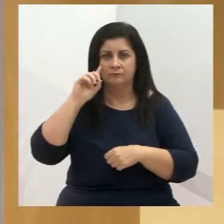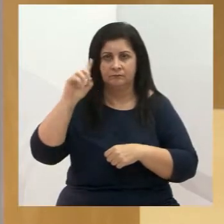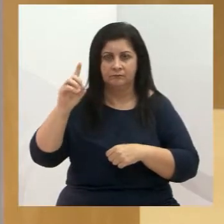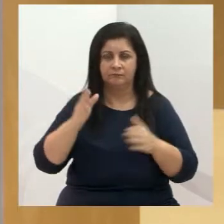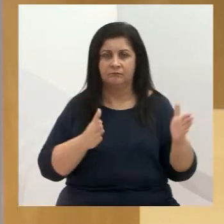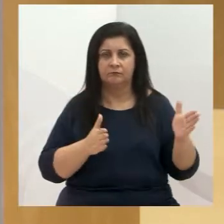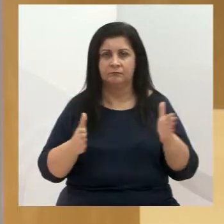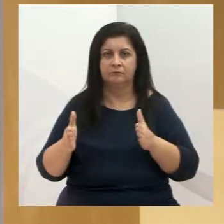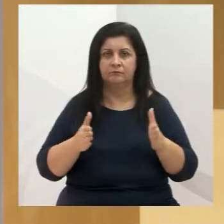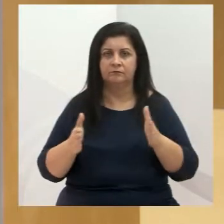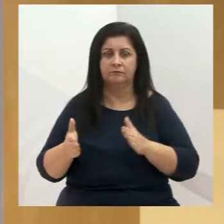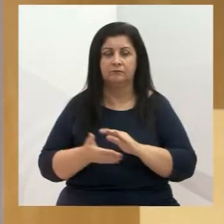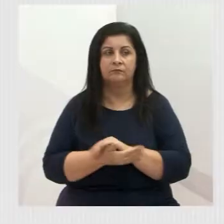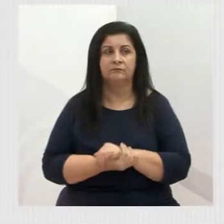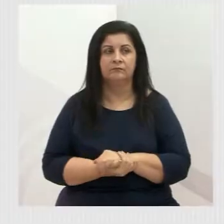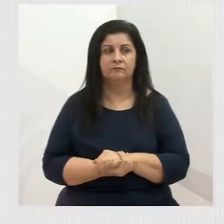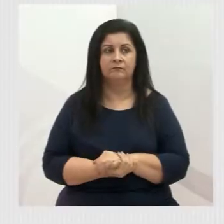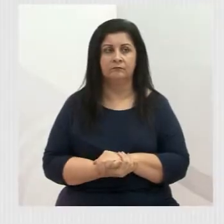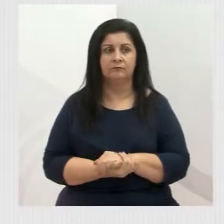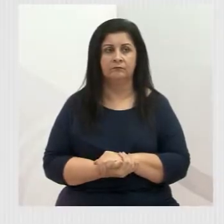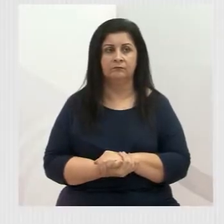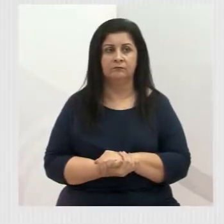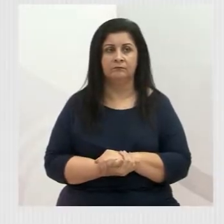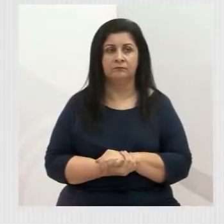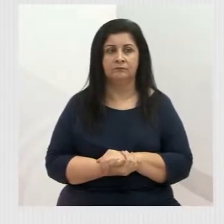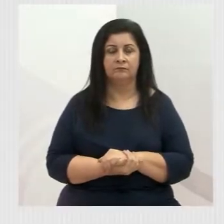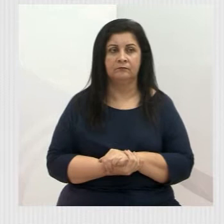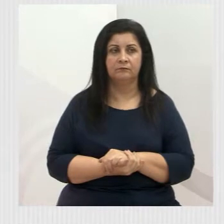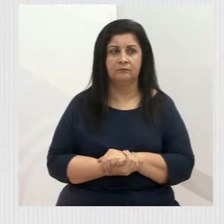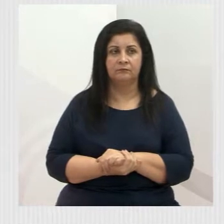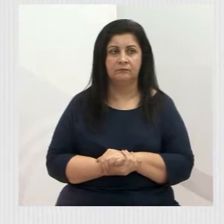o pessoal, os técnicos puderem colocar para mim, por favor.